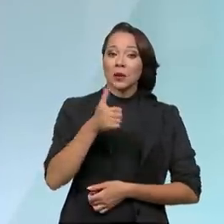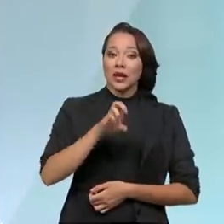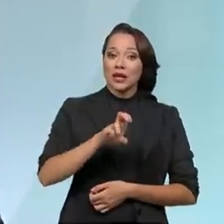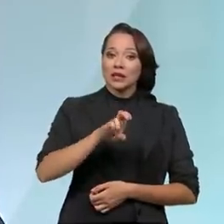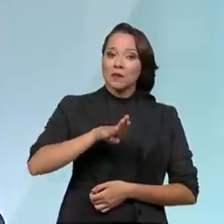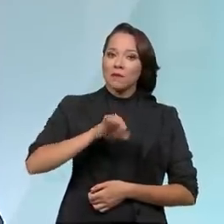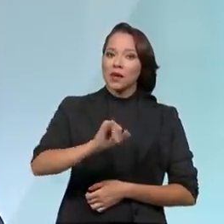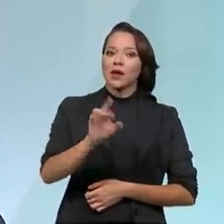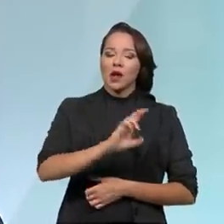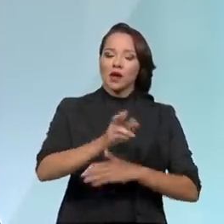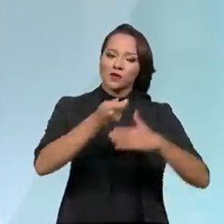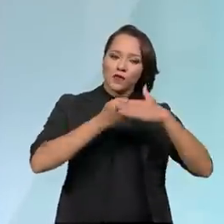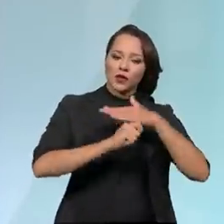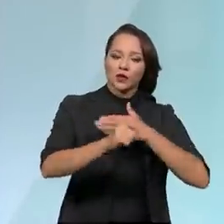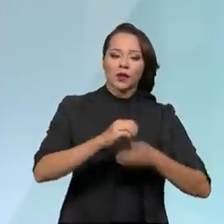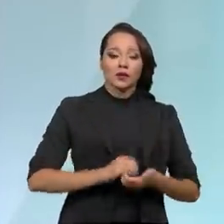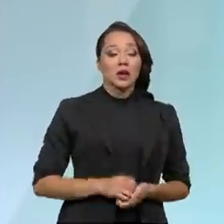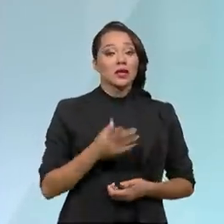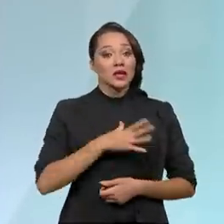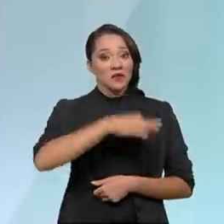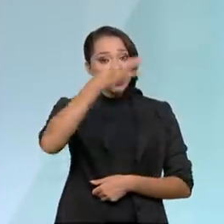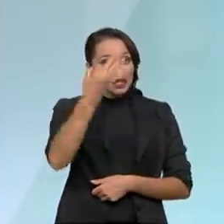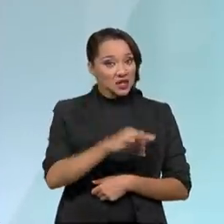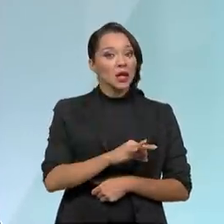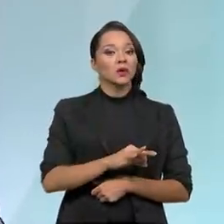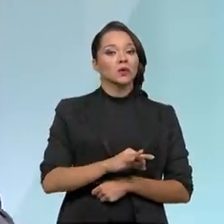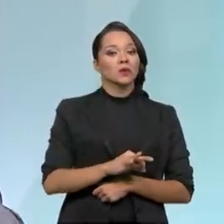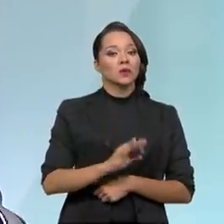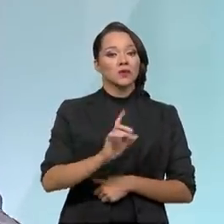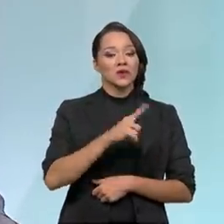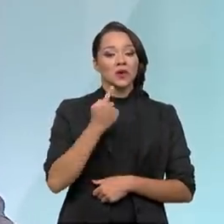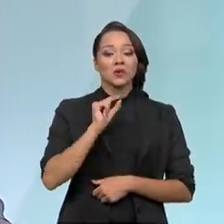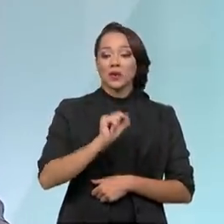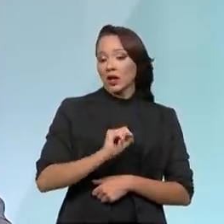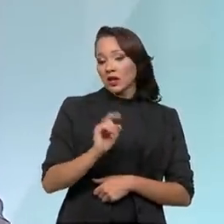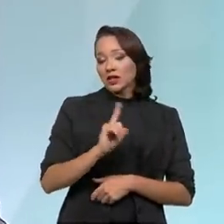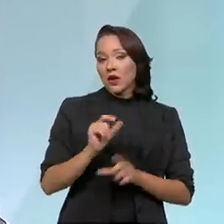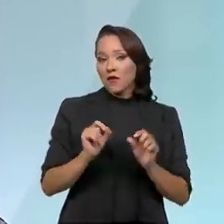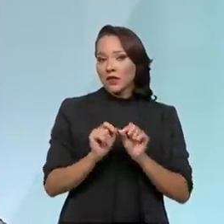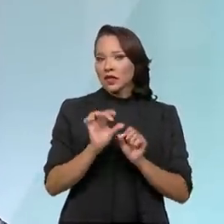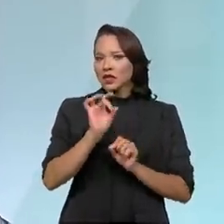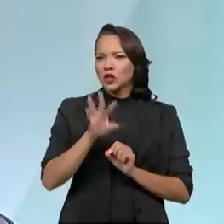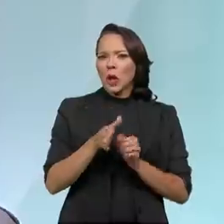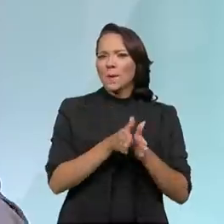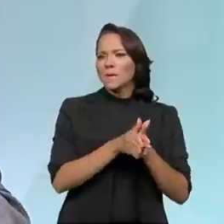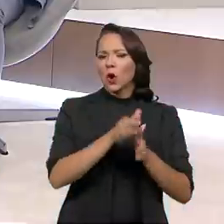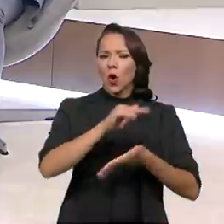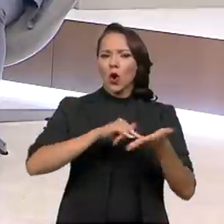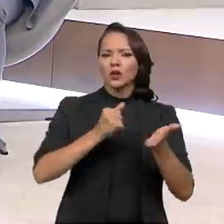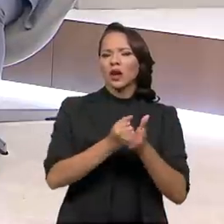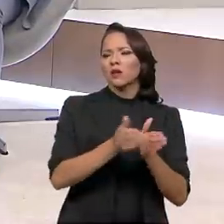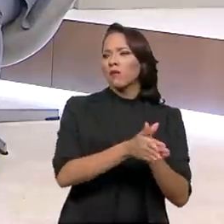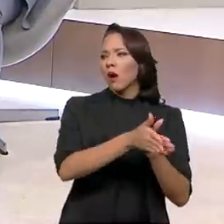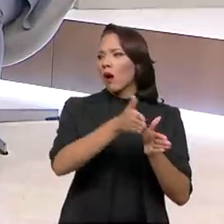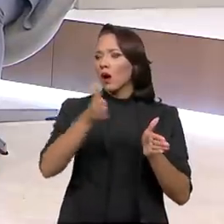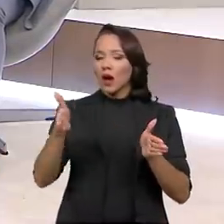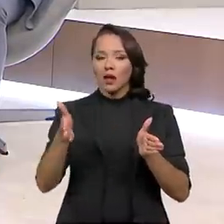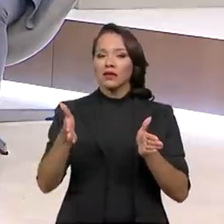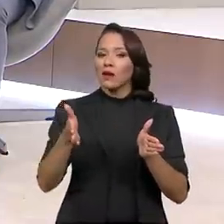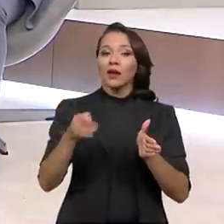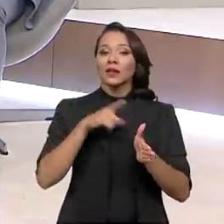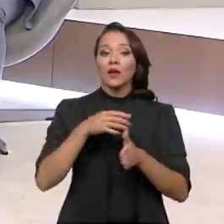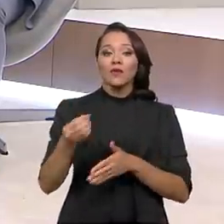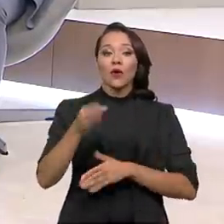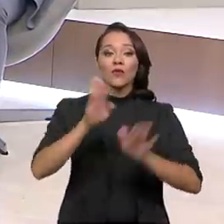investimento. Houve um acerto da nossa parte de não fazer simplesmente a prorrogação do contrato, de partir para um